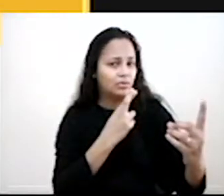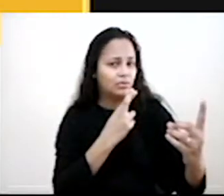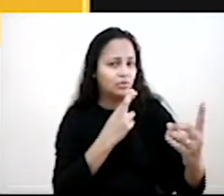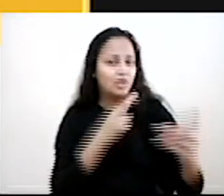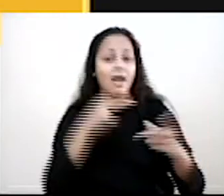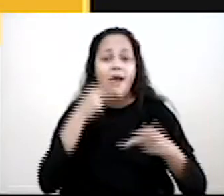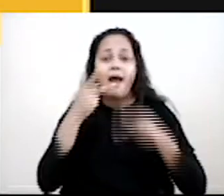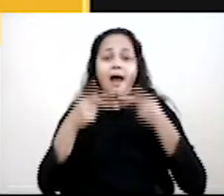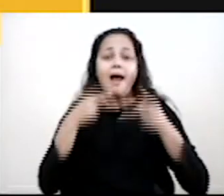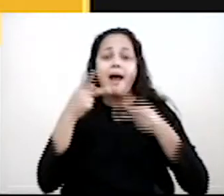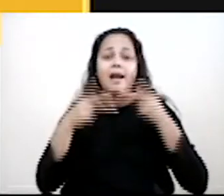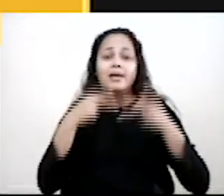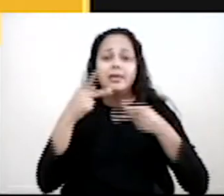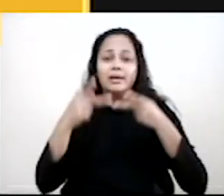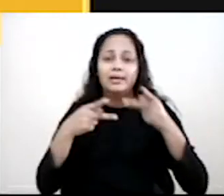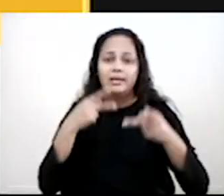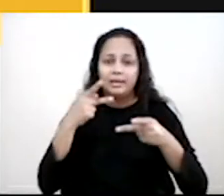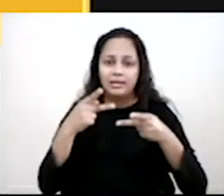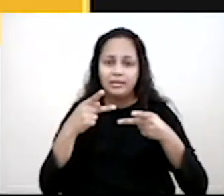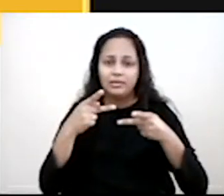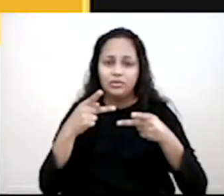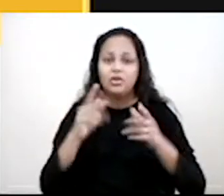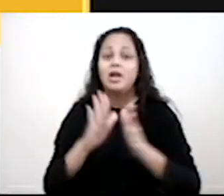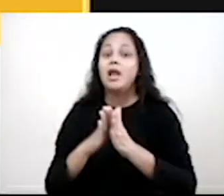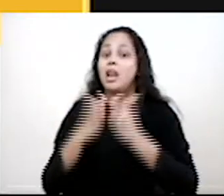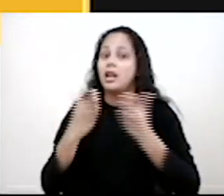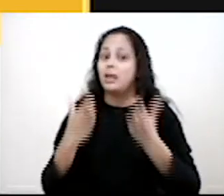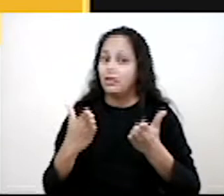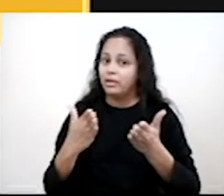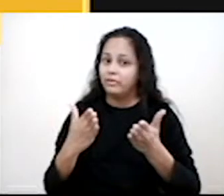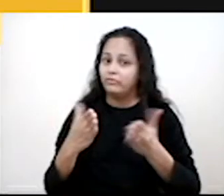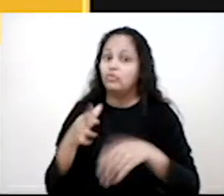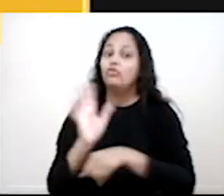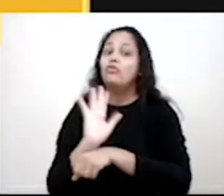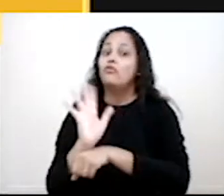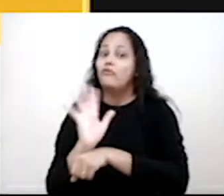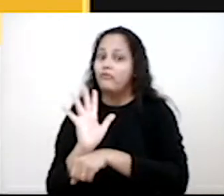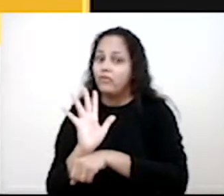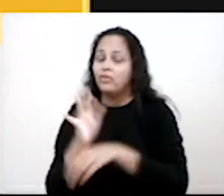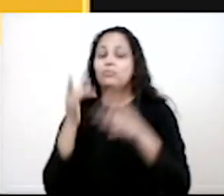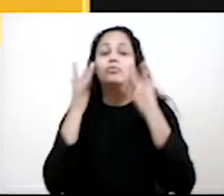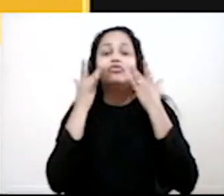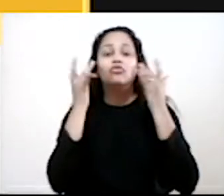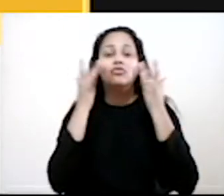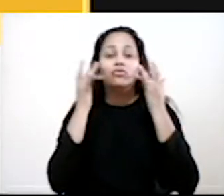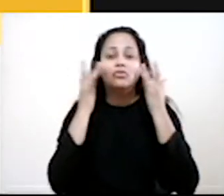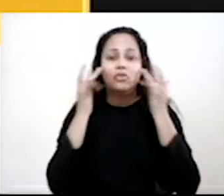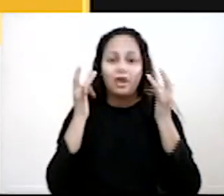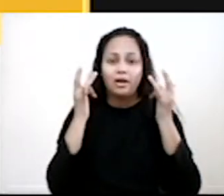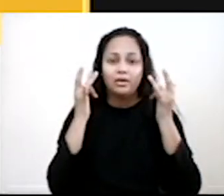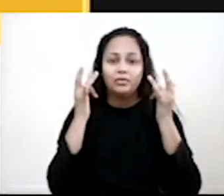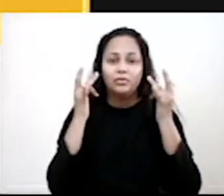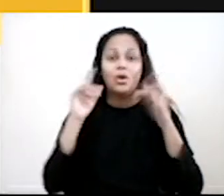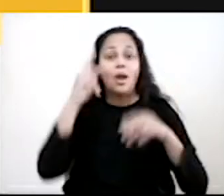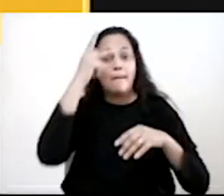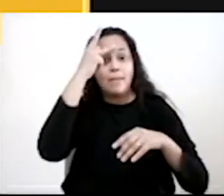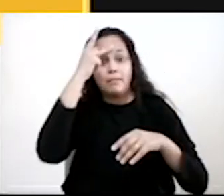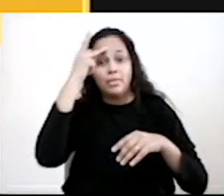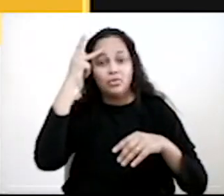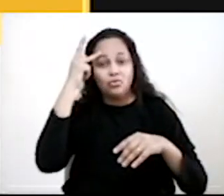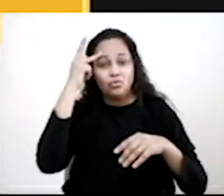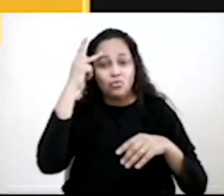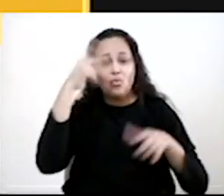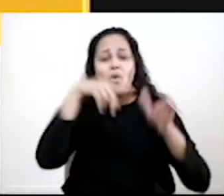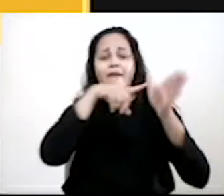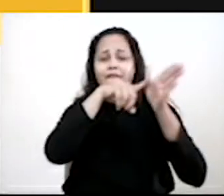A crítica. Muito comum, por exemplo, em resenhas, sobre livros, sobre filmes, peças do teatro. Então é quando